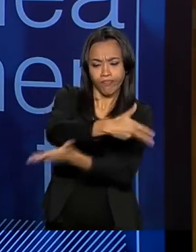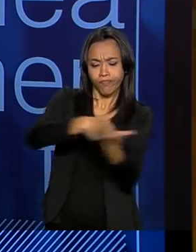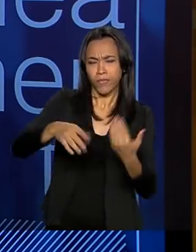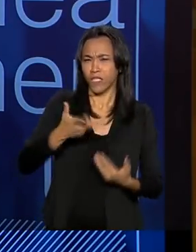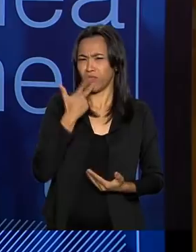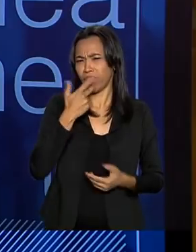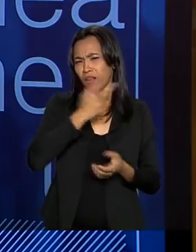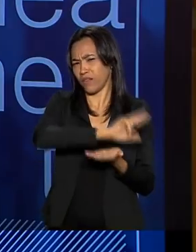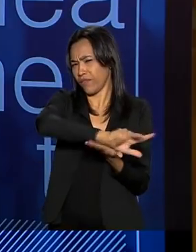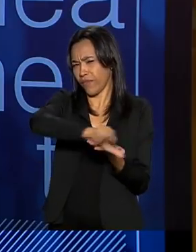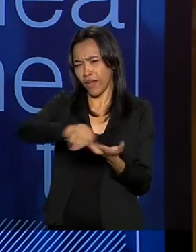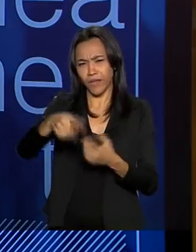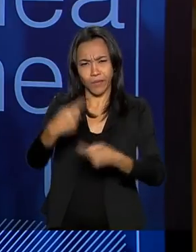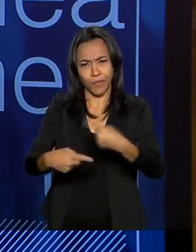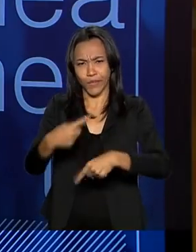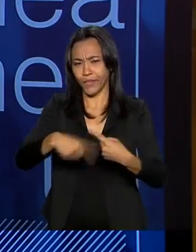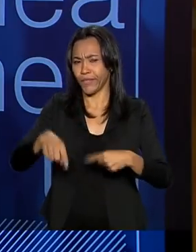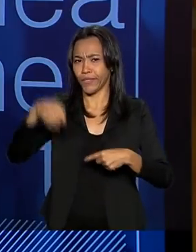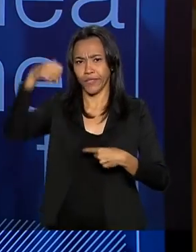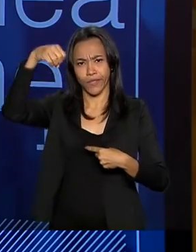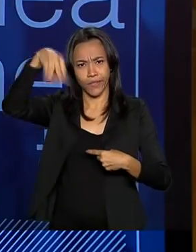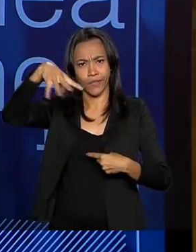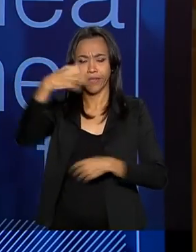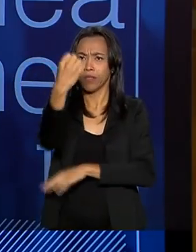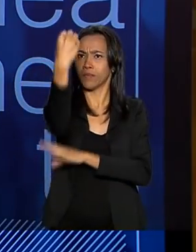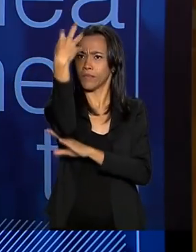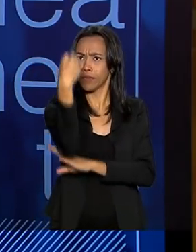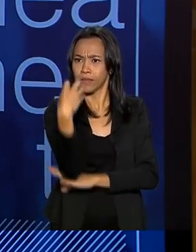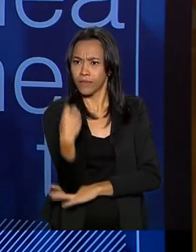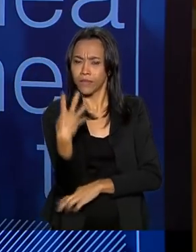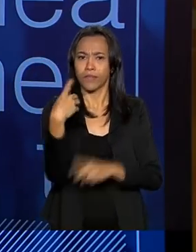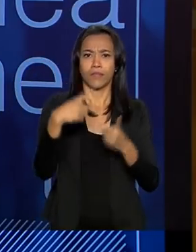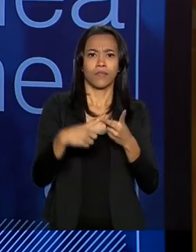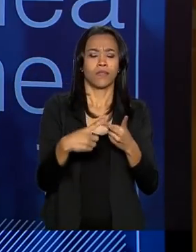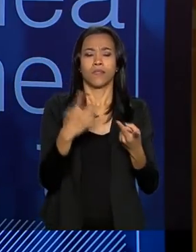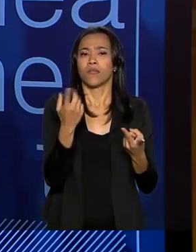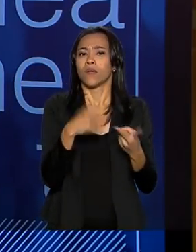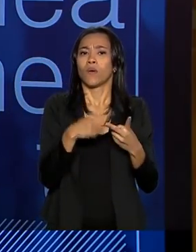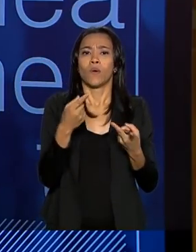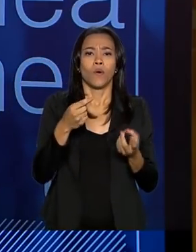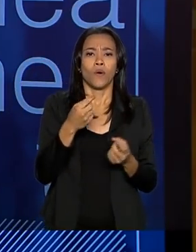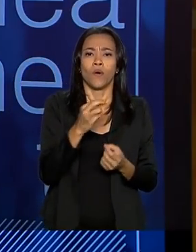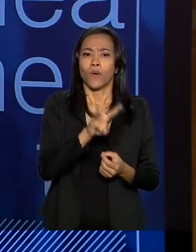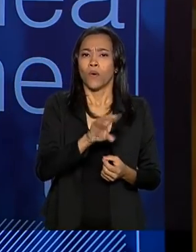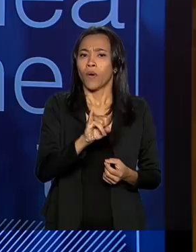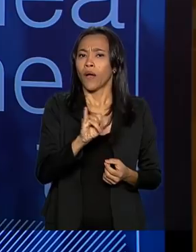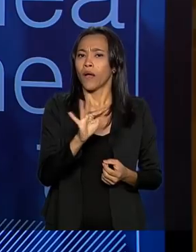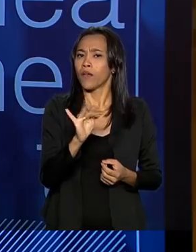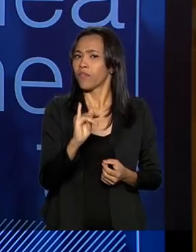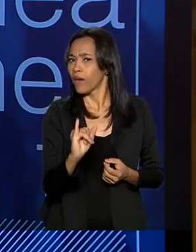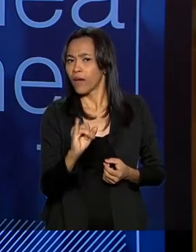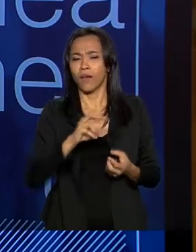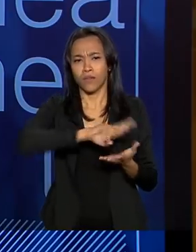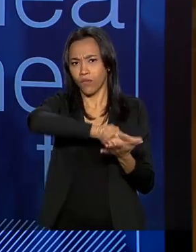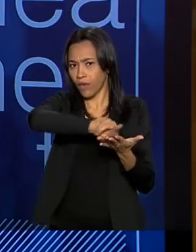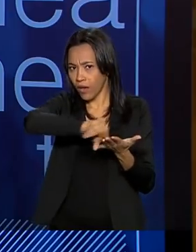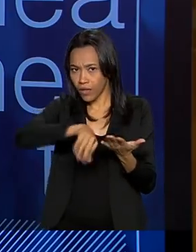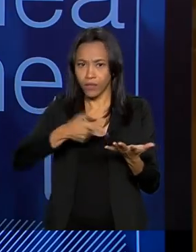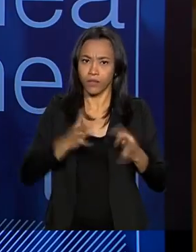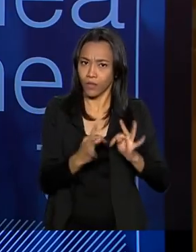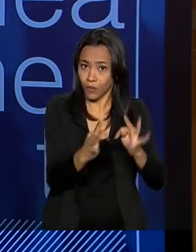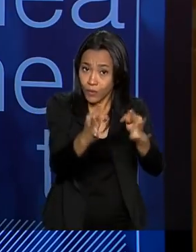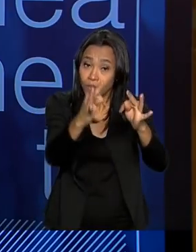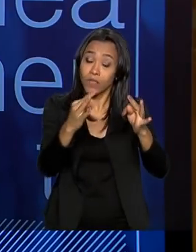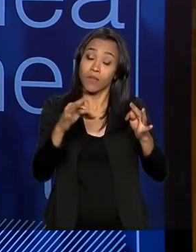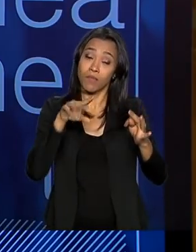políticas, tanto de iluminação, semáforos, reconhecimento facial, Wi-Fi. Então, é uma possibilidade para as